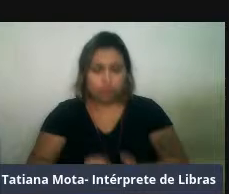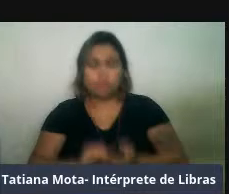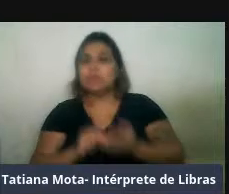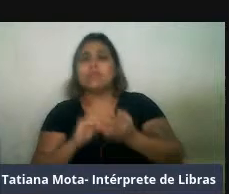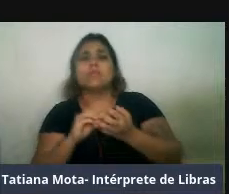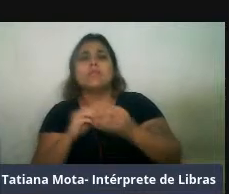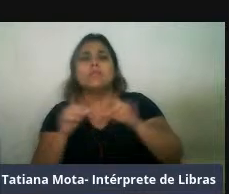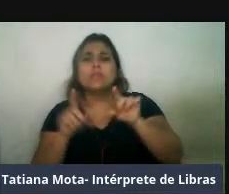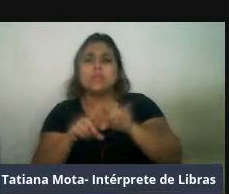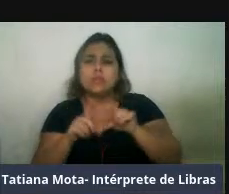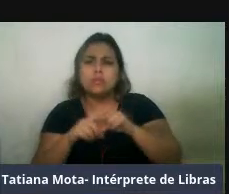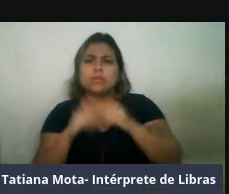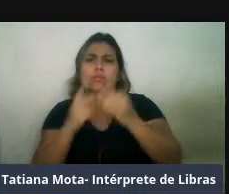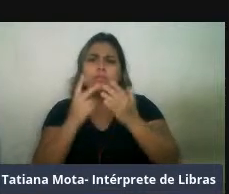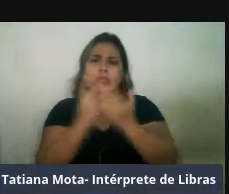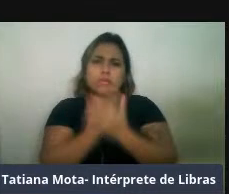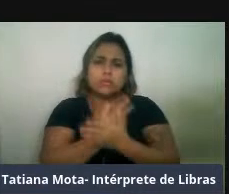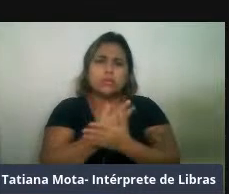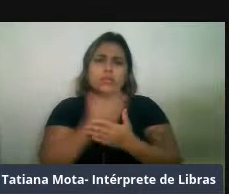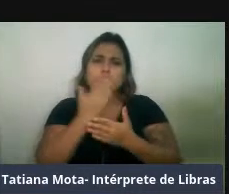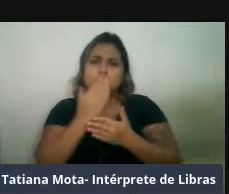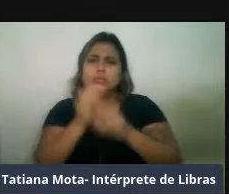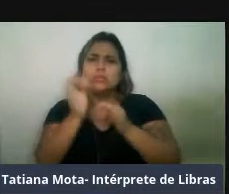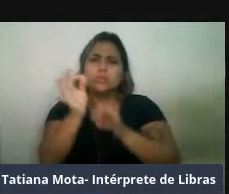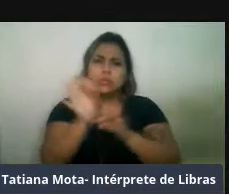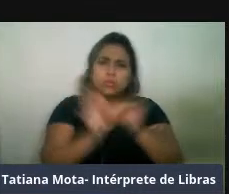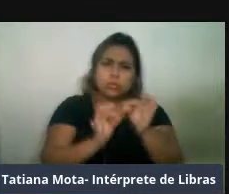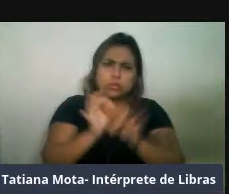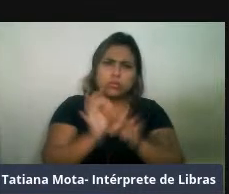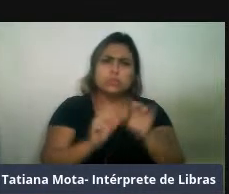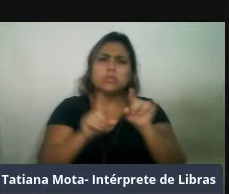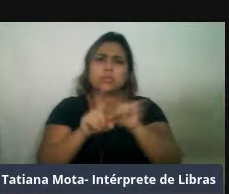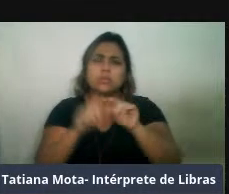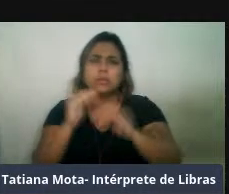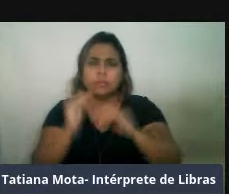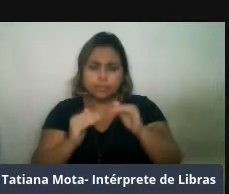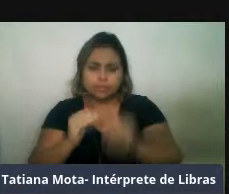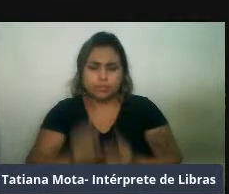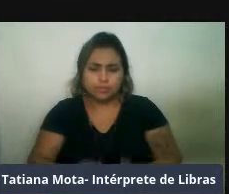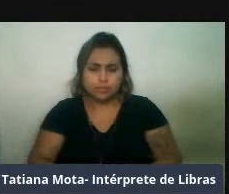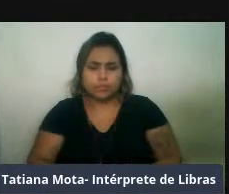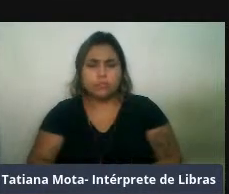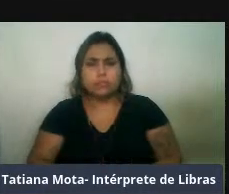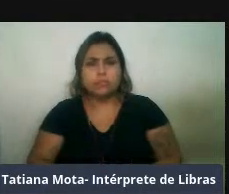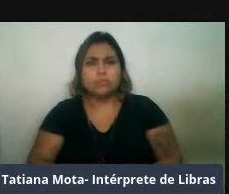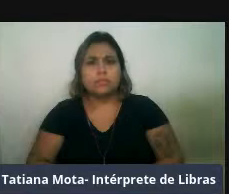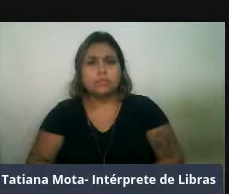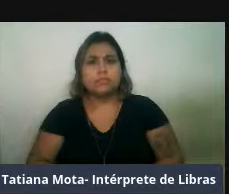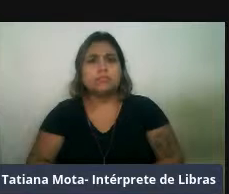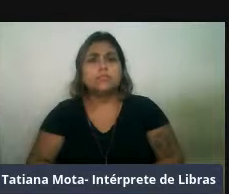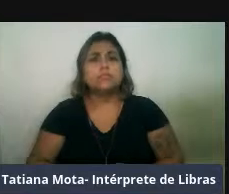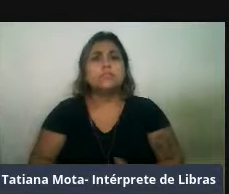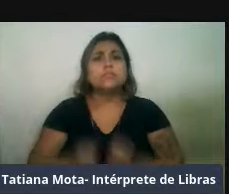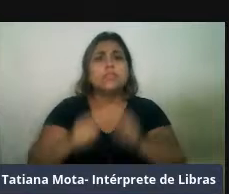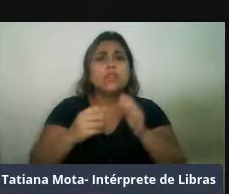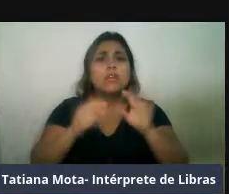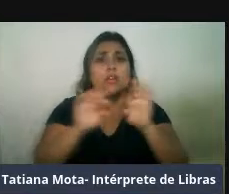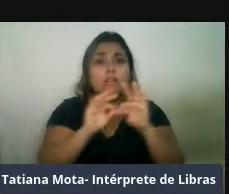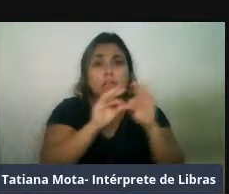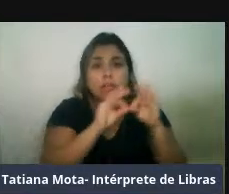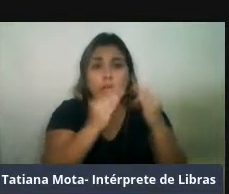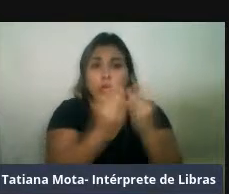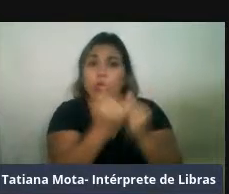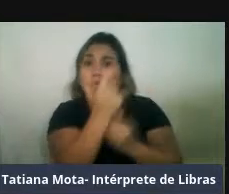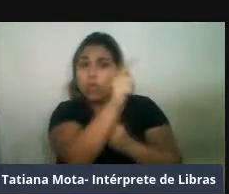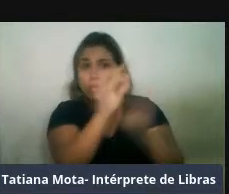ficam aí nessas latitudes mais medianas. A família taride, então, que é a família que reúne os